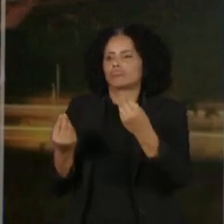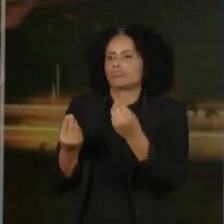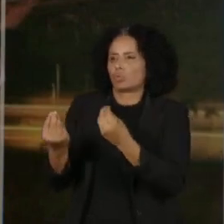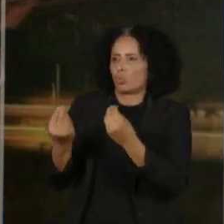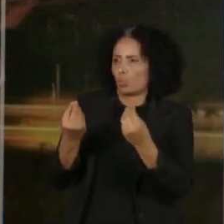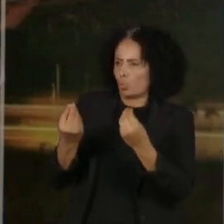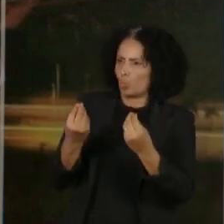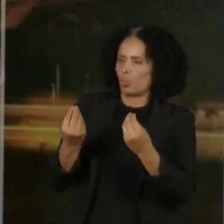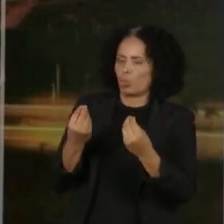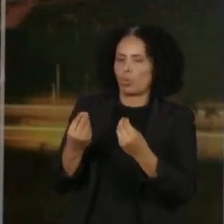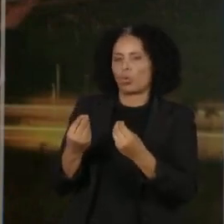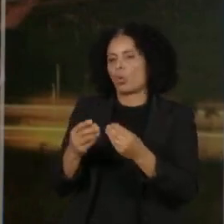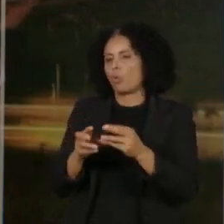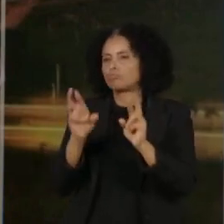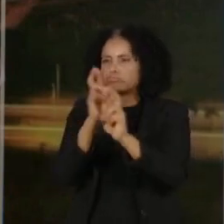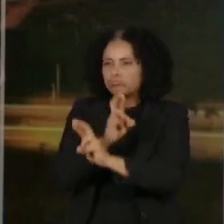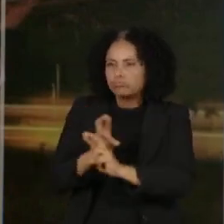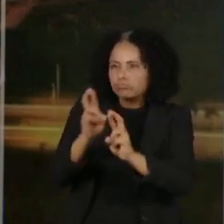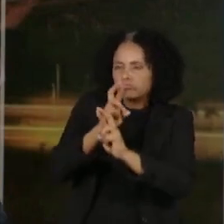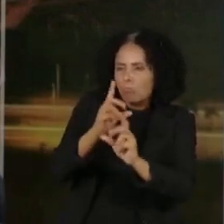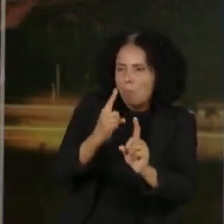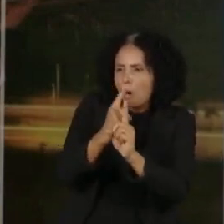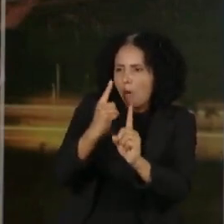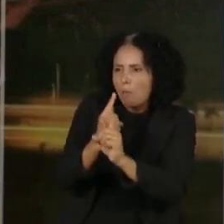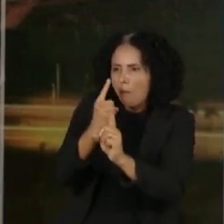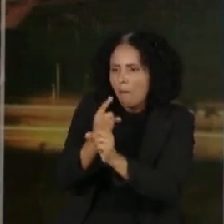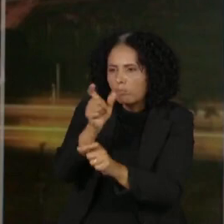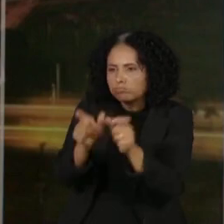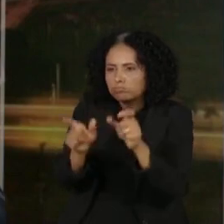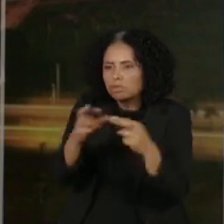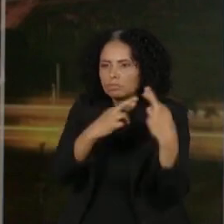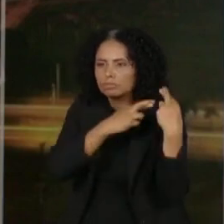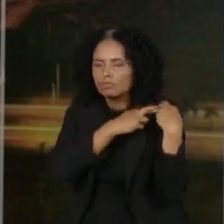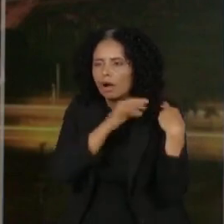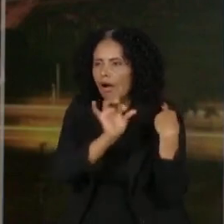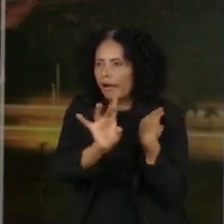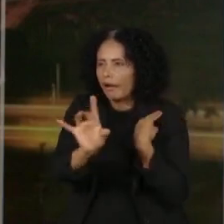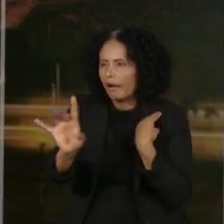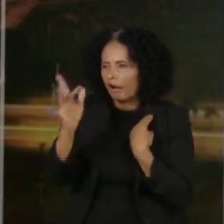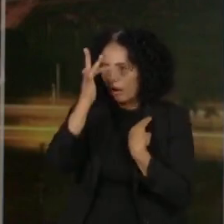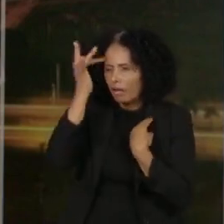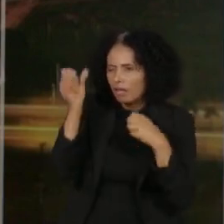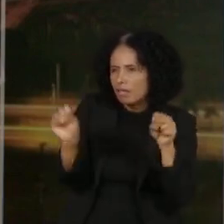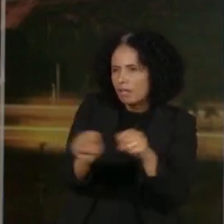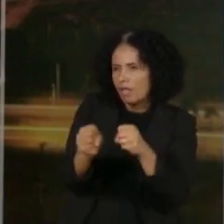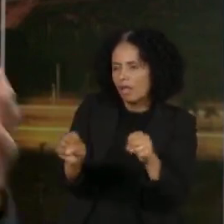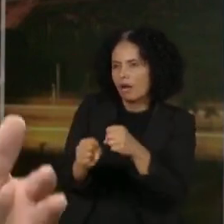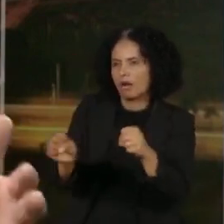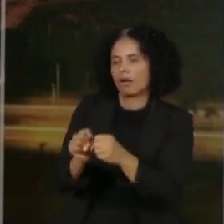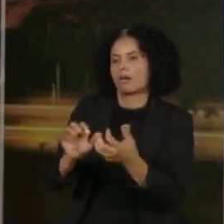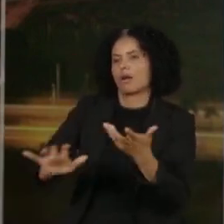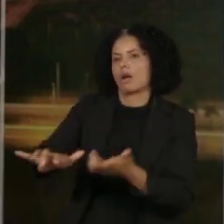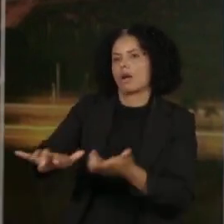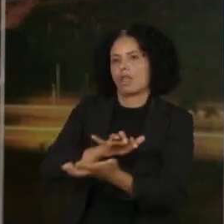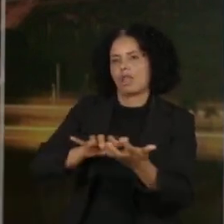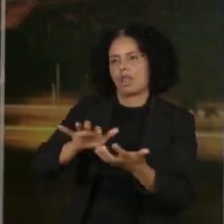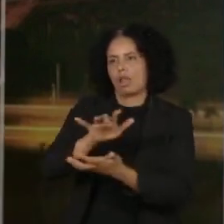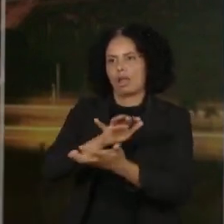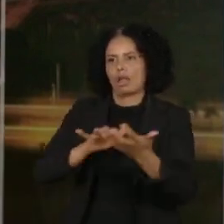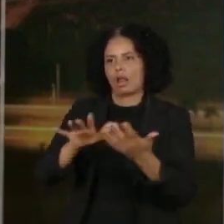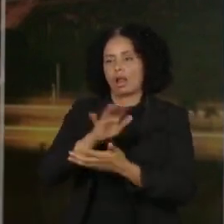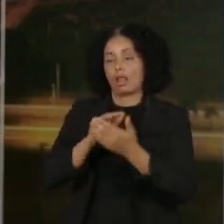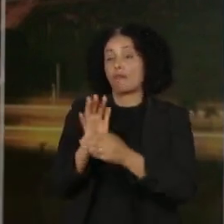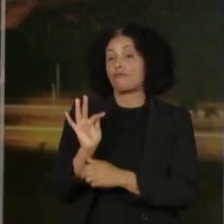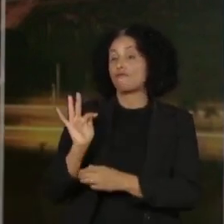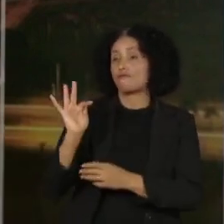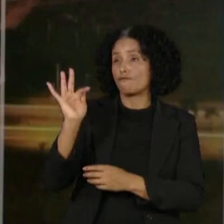para colaborar com as investigações, mas também qualquer tipo de aprimoramento nas instituições que sejam necessárias para que não existam mais